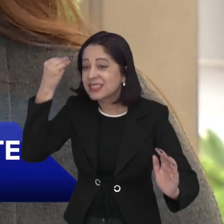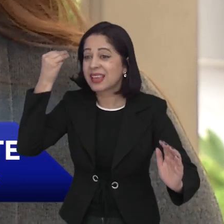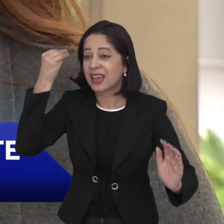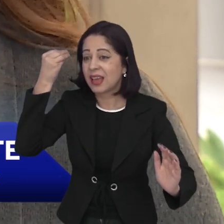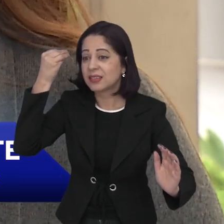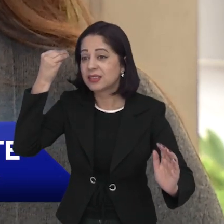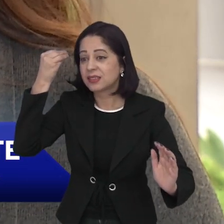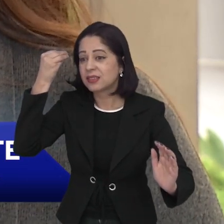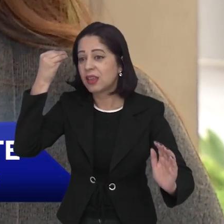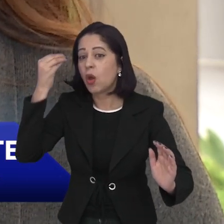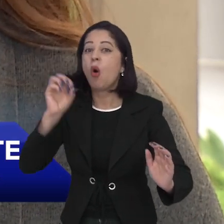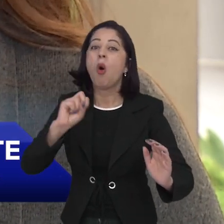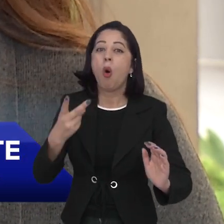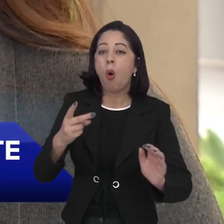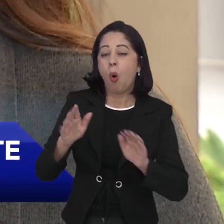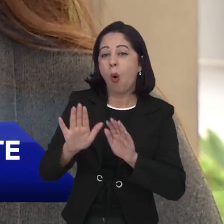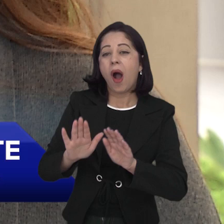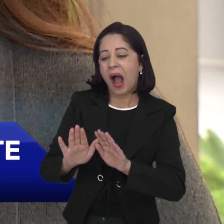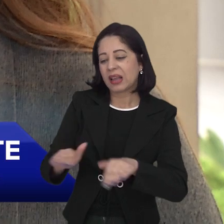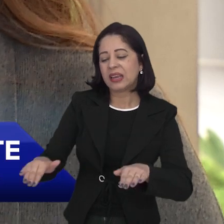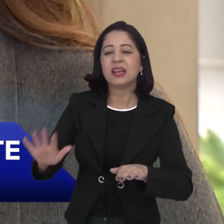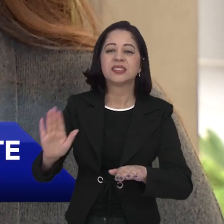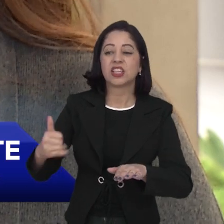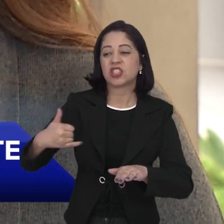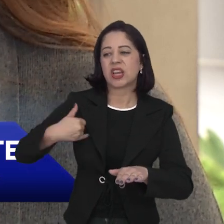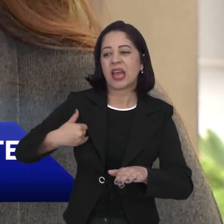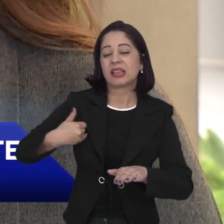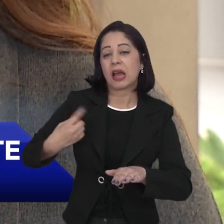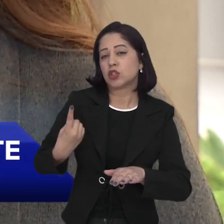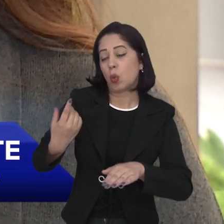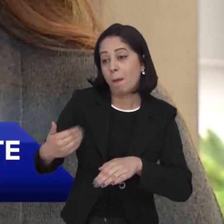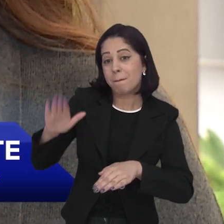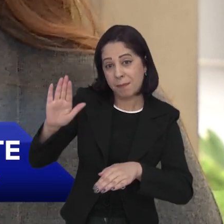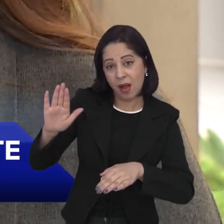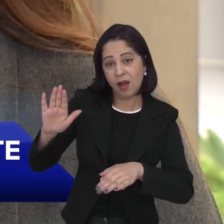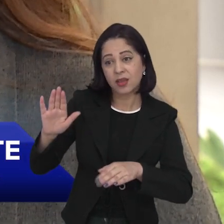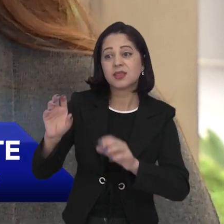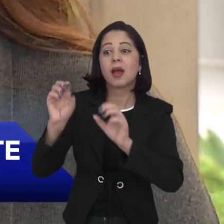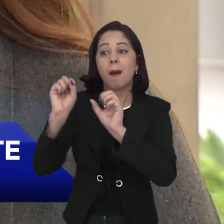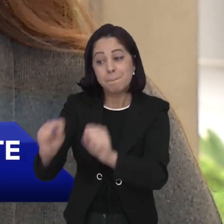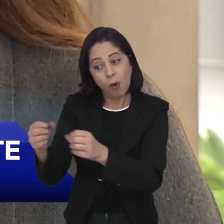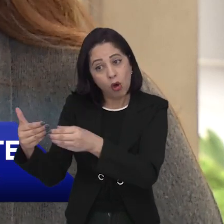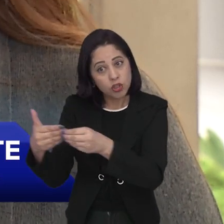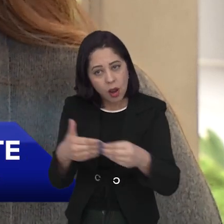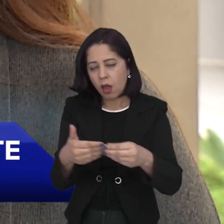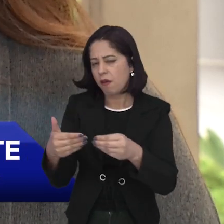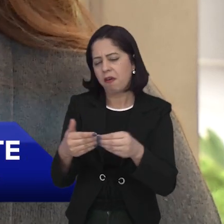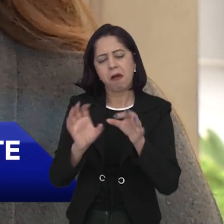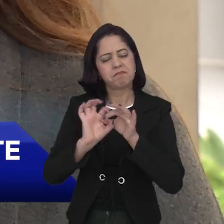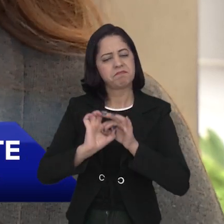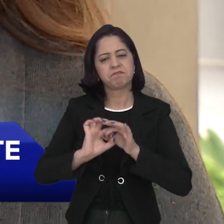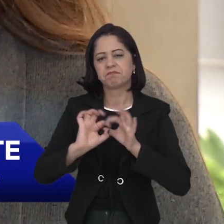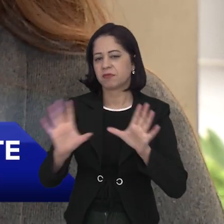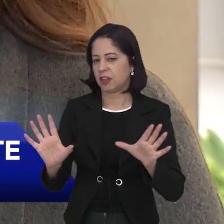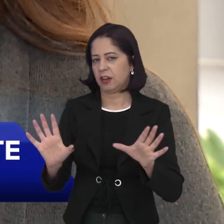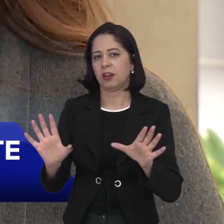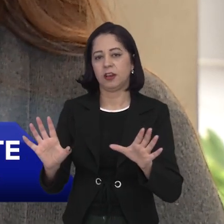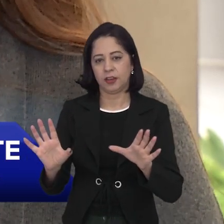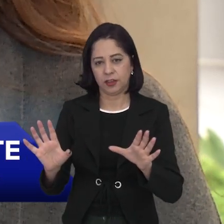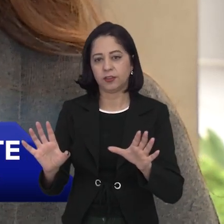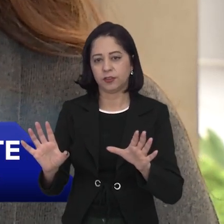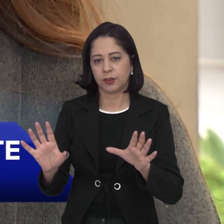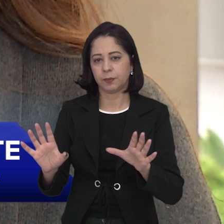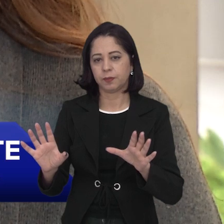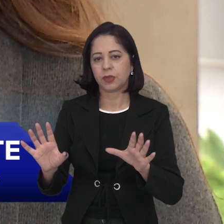ou para o trabalho, ou porque a criança já fez mais de um ano, o calendário vacinal até um ano de idade, são todos os meses. Então, depois, o